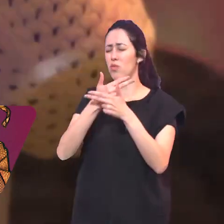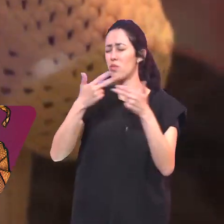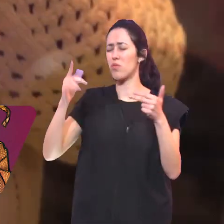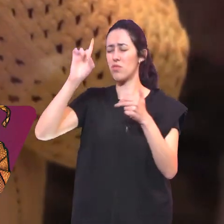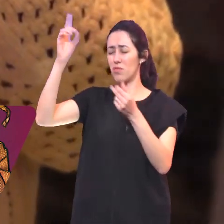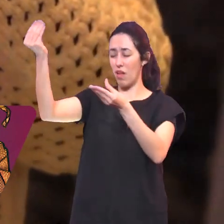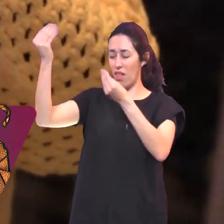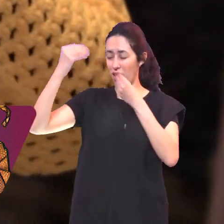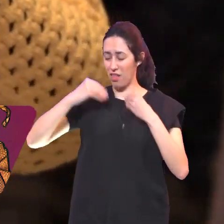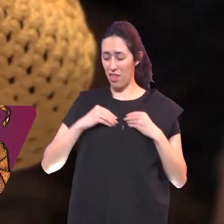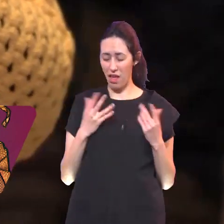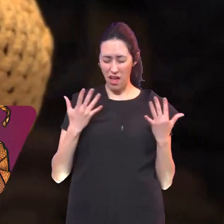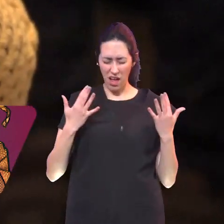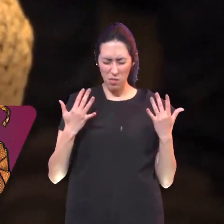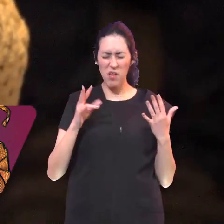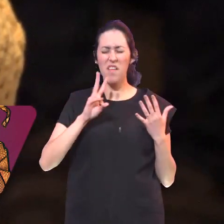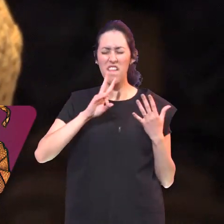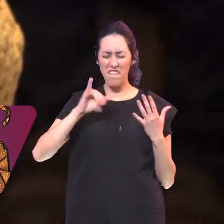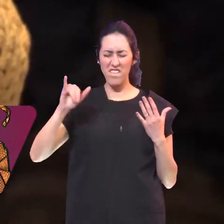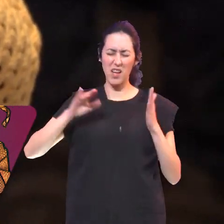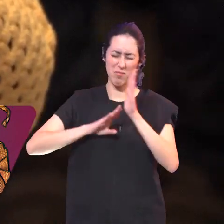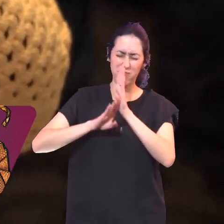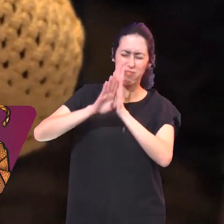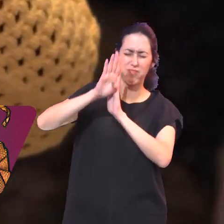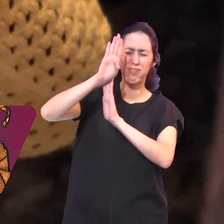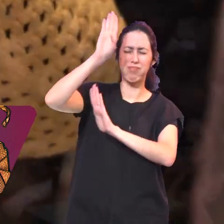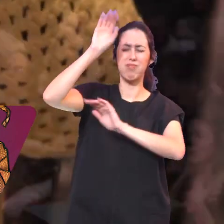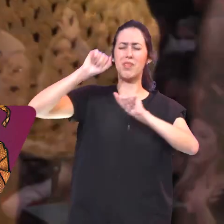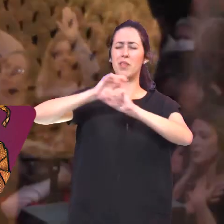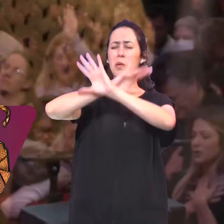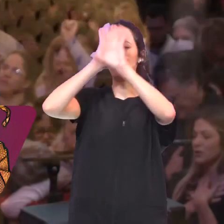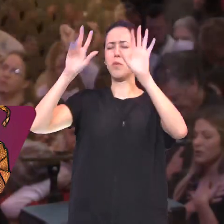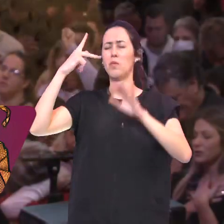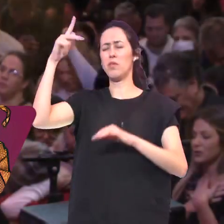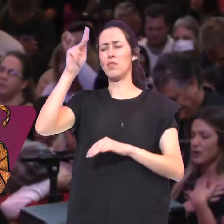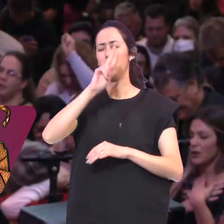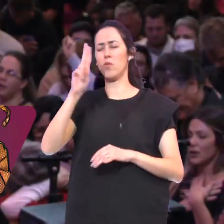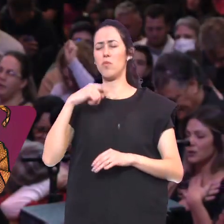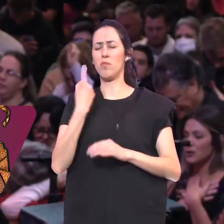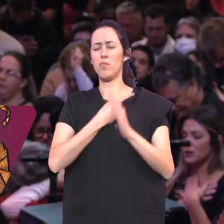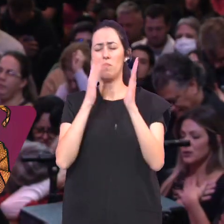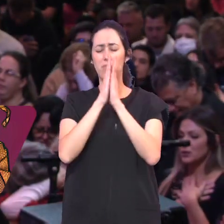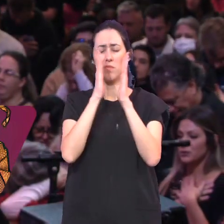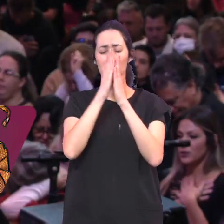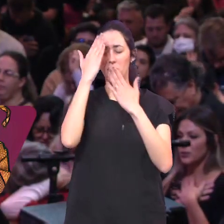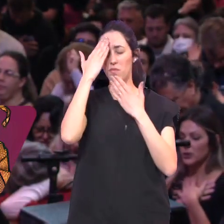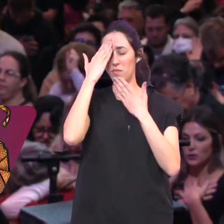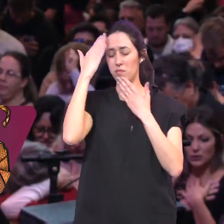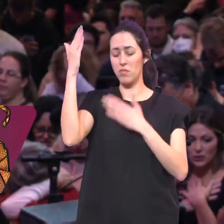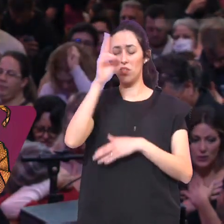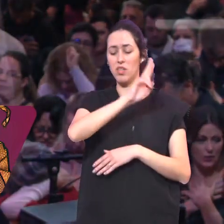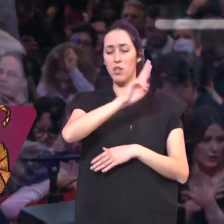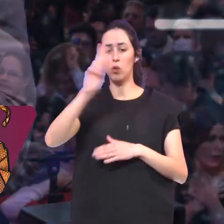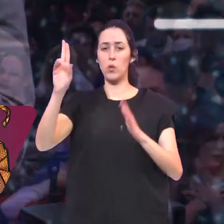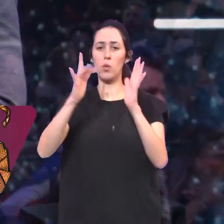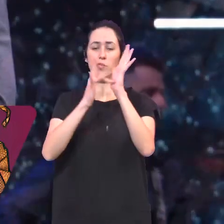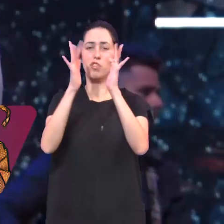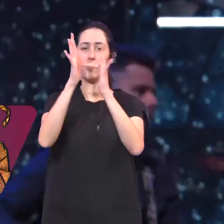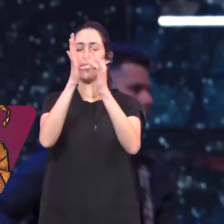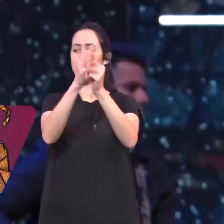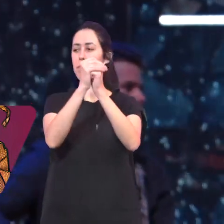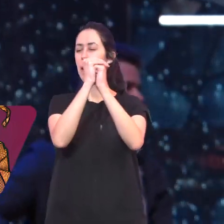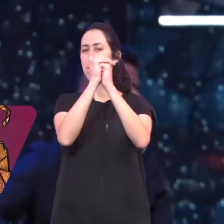mãos Prosperará Para a glória Do teu nome É a nossa oração Agradecidos Em nome de Jesus